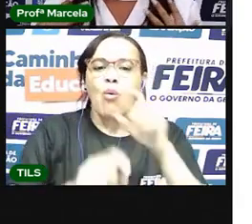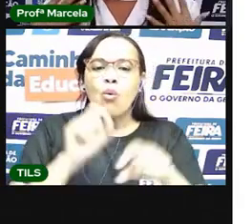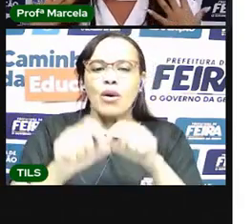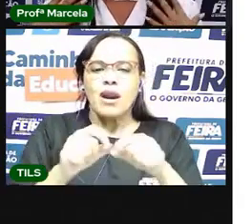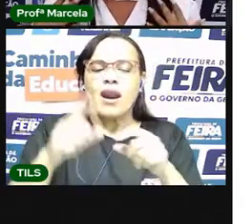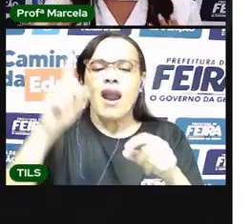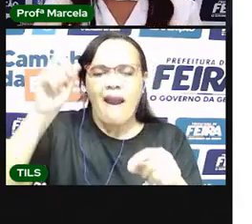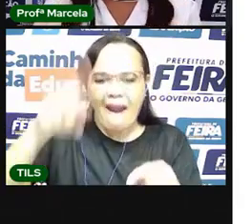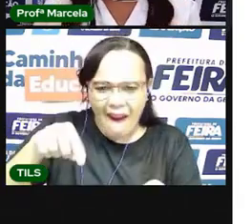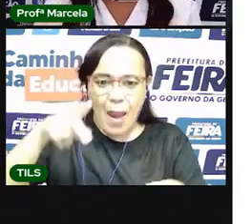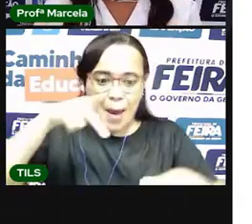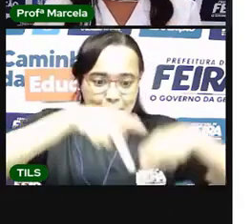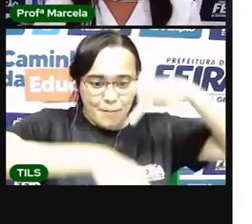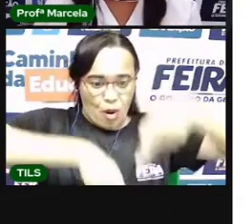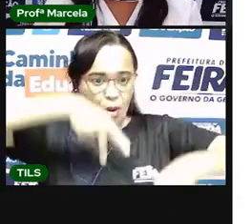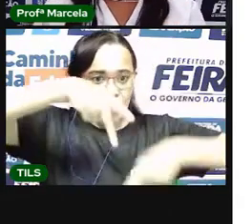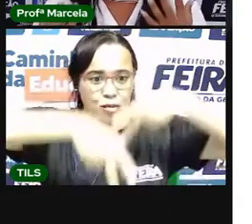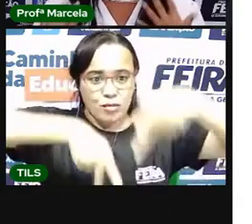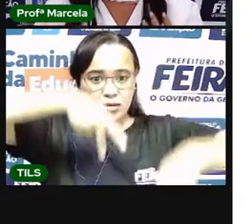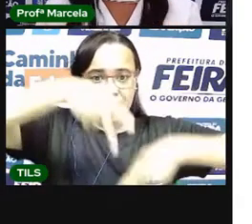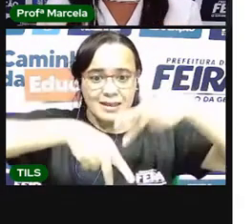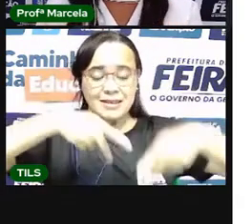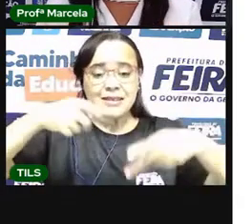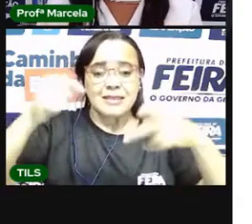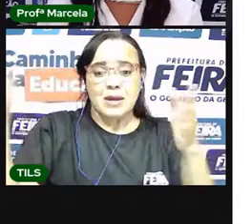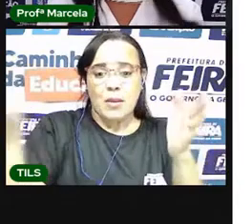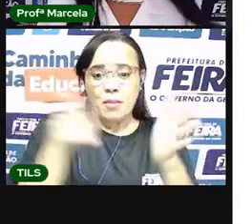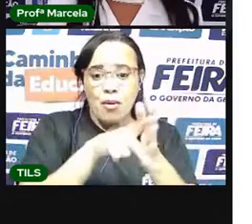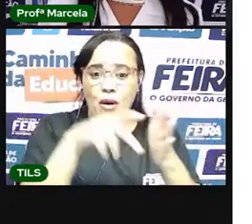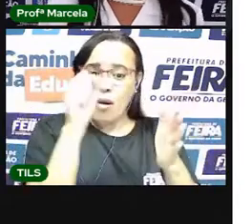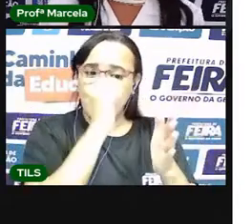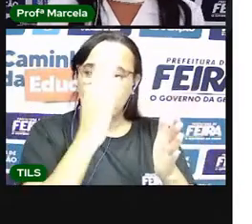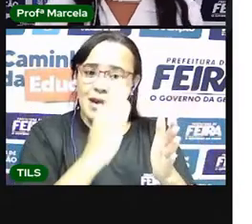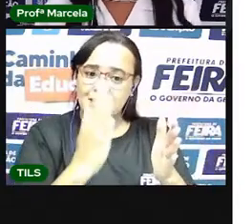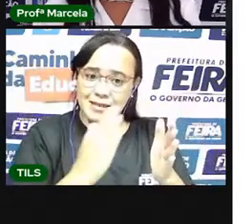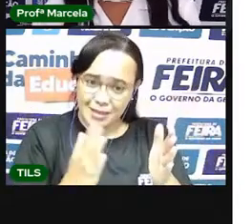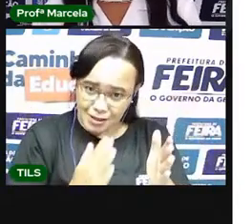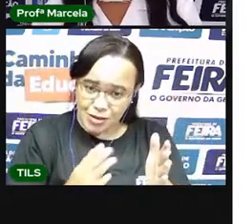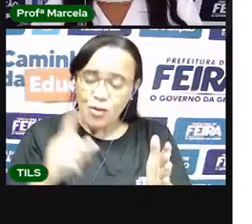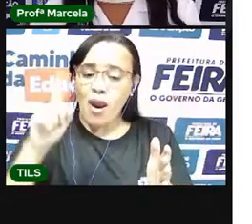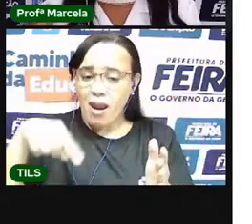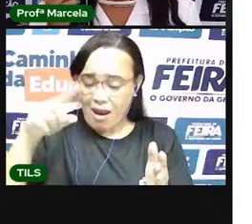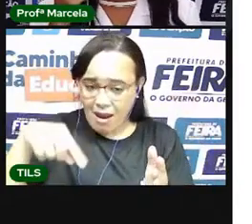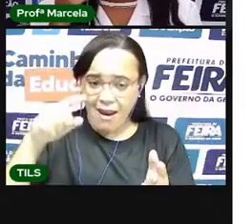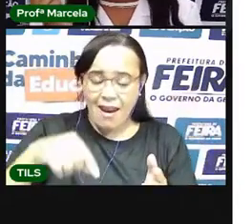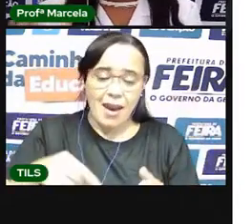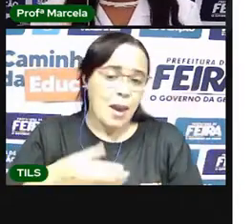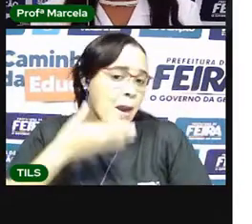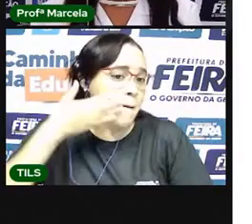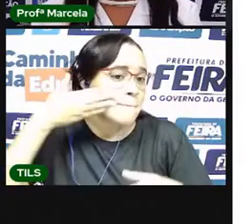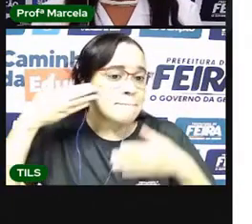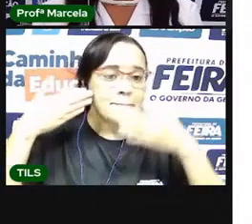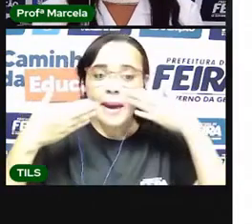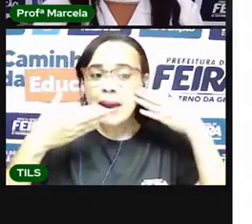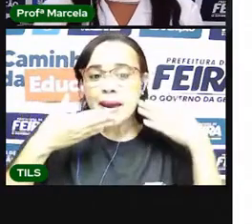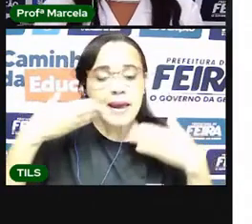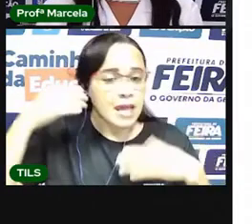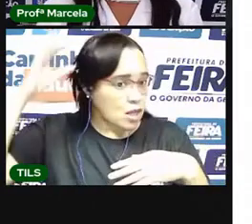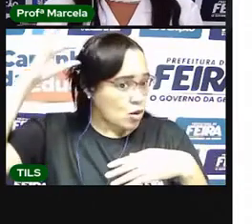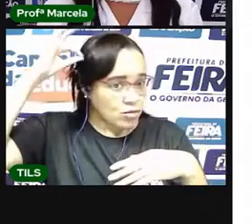formação corporal, nos elementos do nosso corpo. No cabelo, na cor da pele, na cor dos olhos.